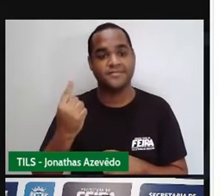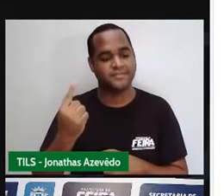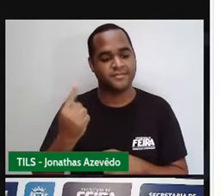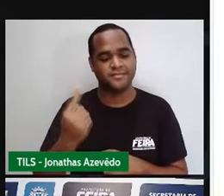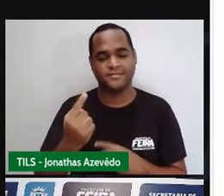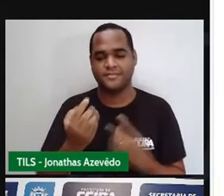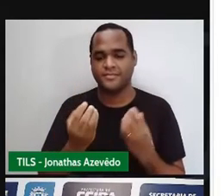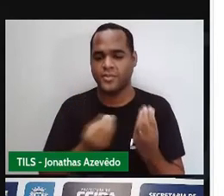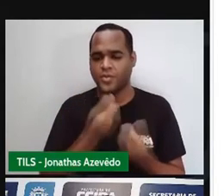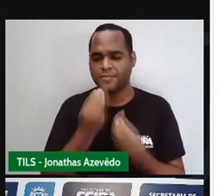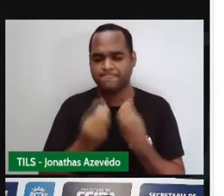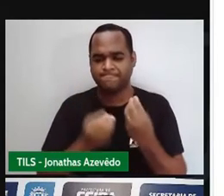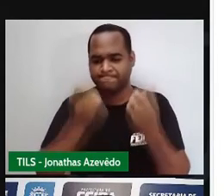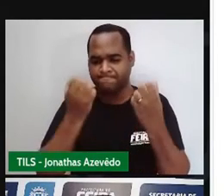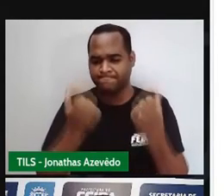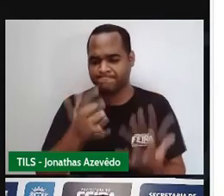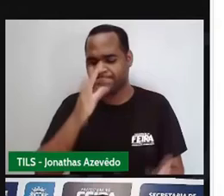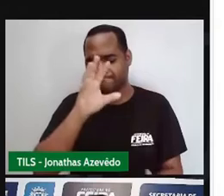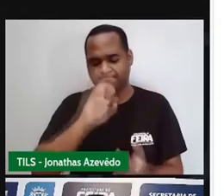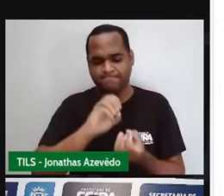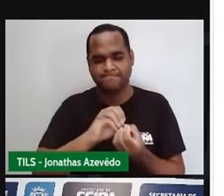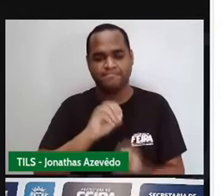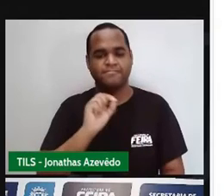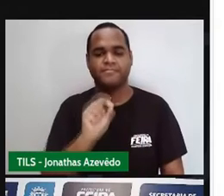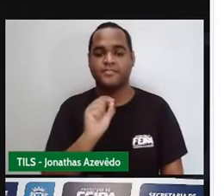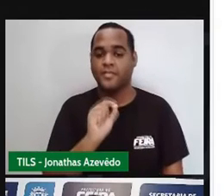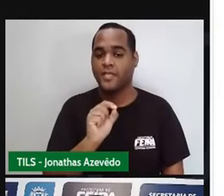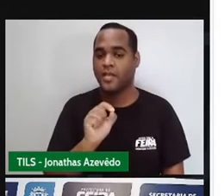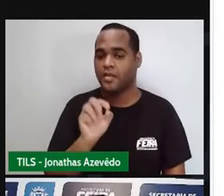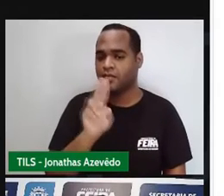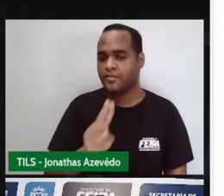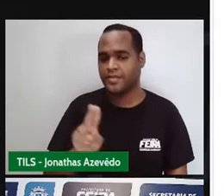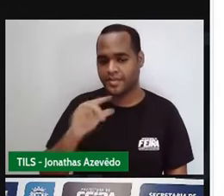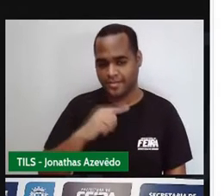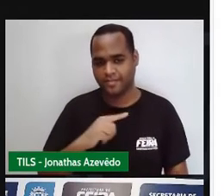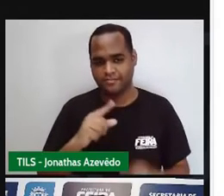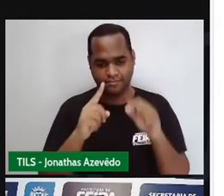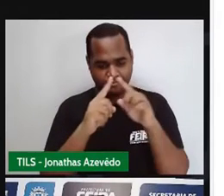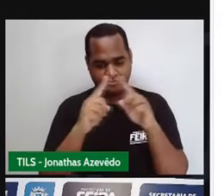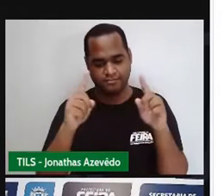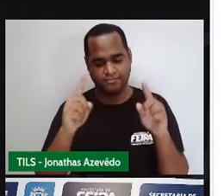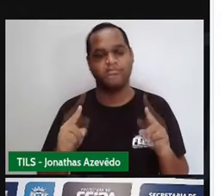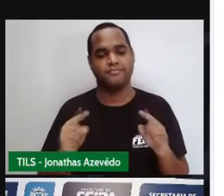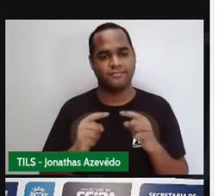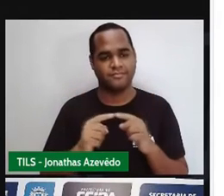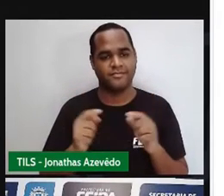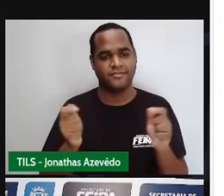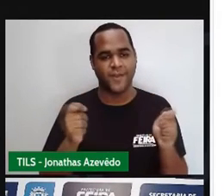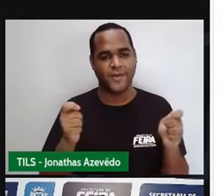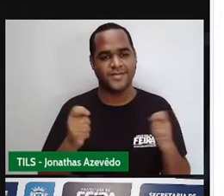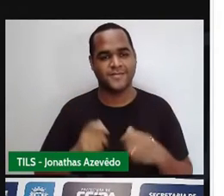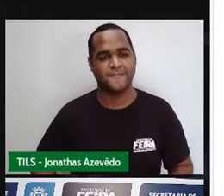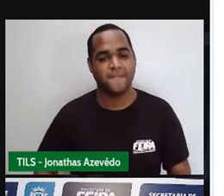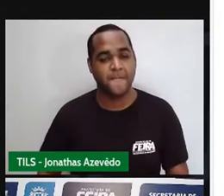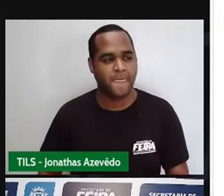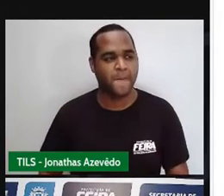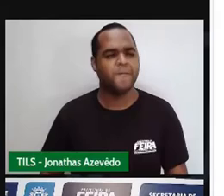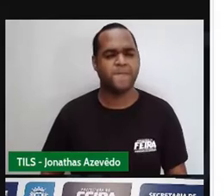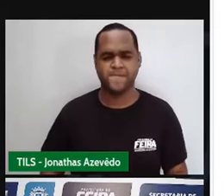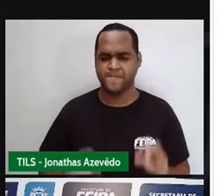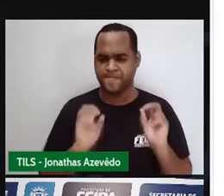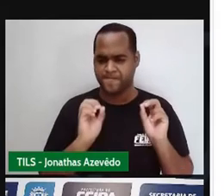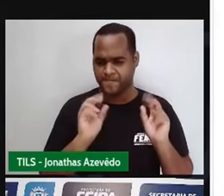como é que a gente vai chegar nessa conclusão? Usando esse retângulo aí, certo? Bom, mas tem a